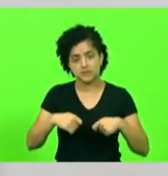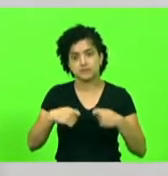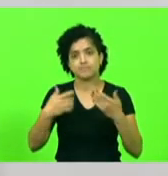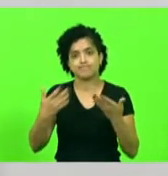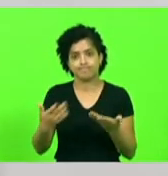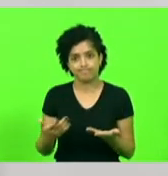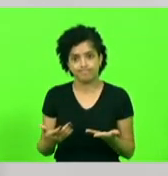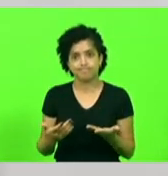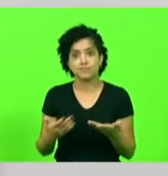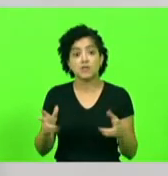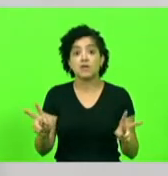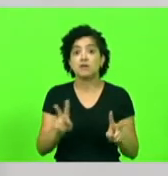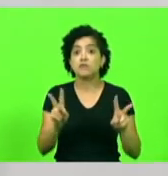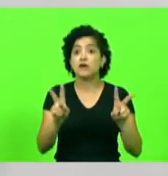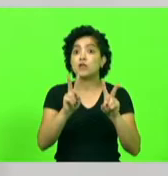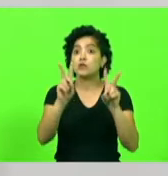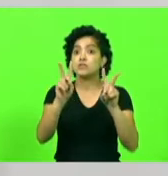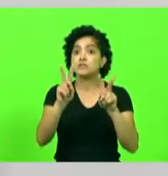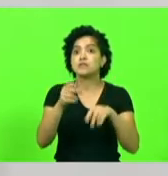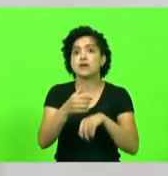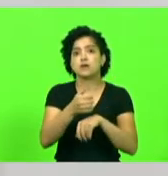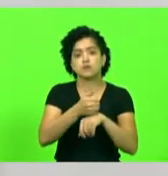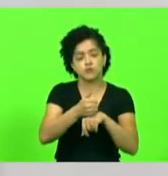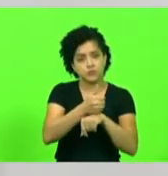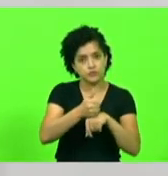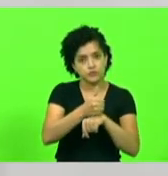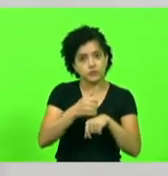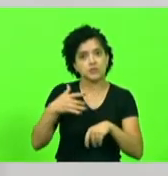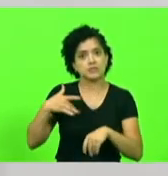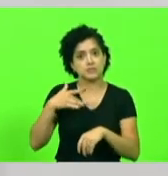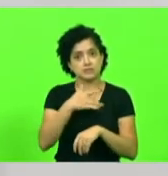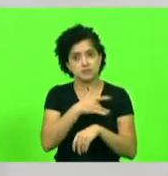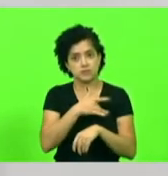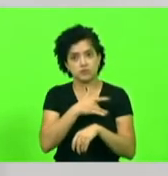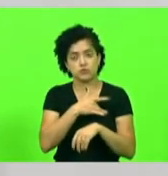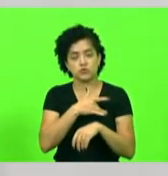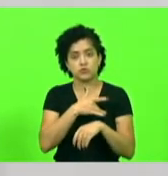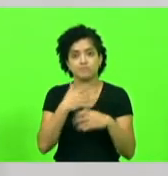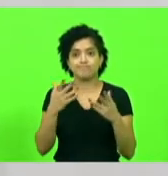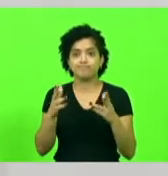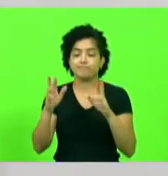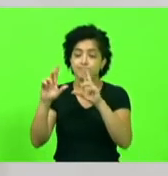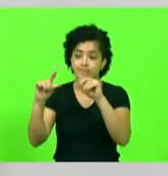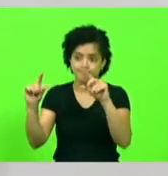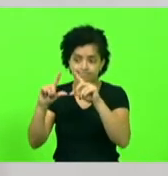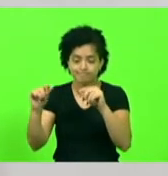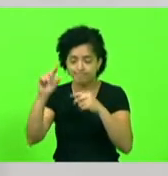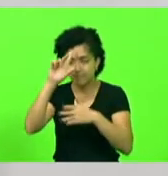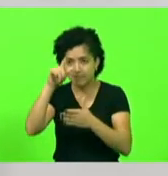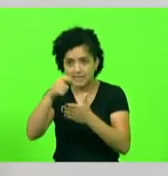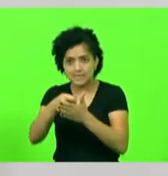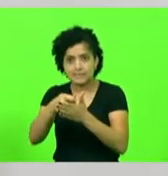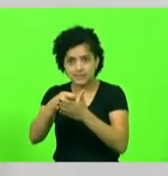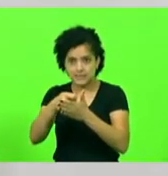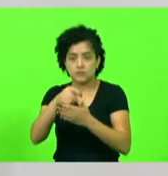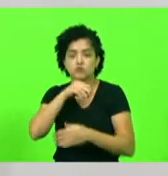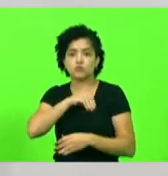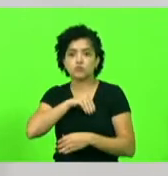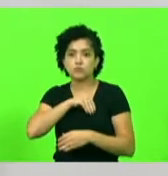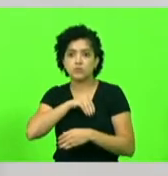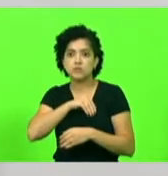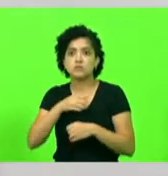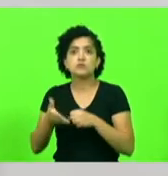nós temos que valorizar os profissionais da saúde. Eu espero que Brasília decida logo pelo piso nacional da